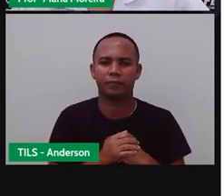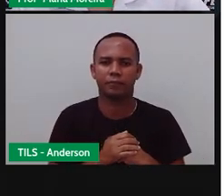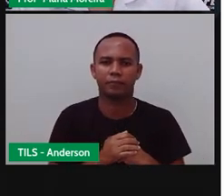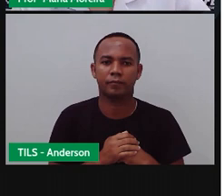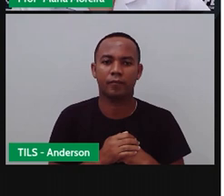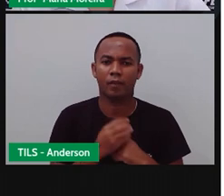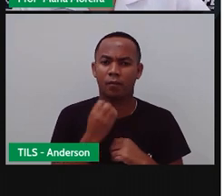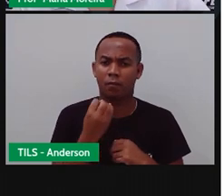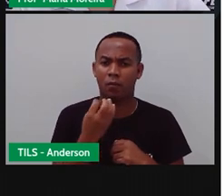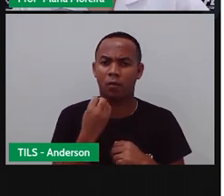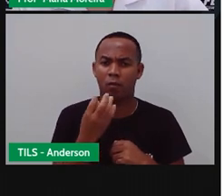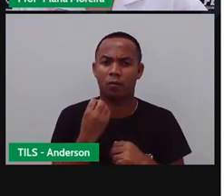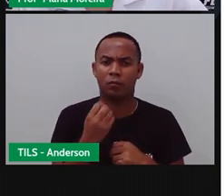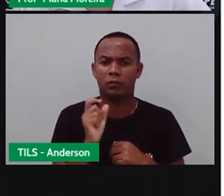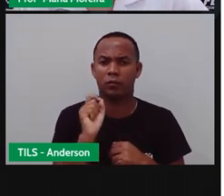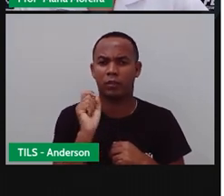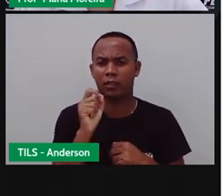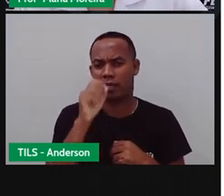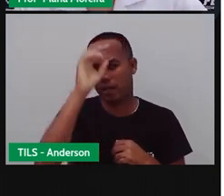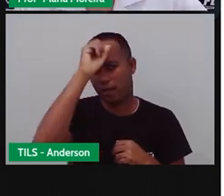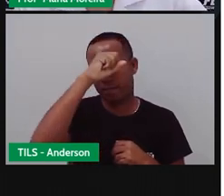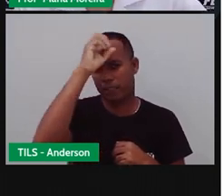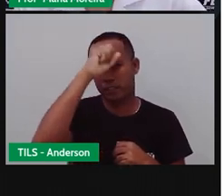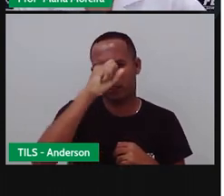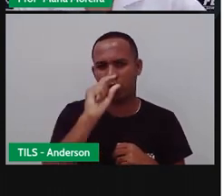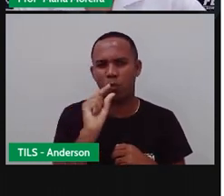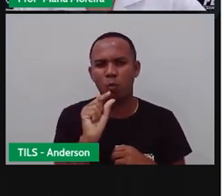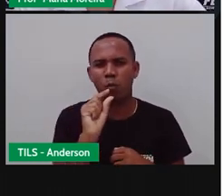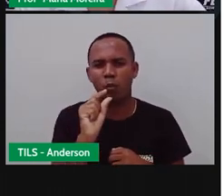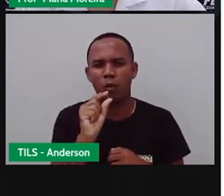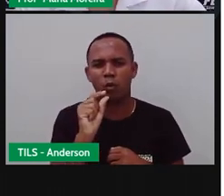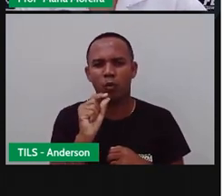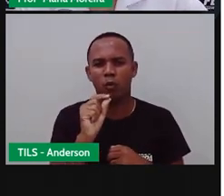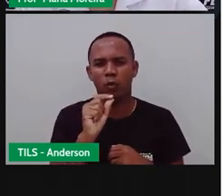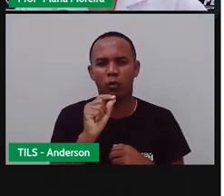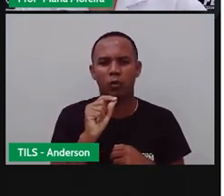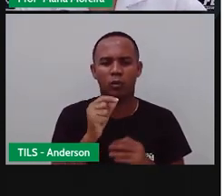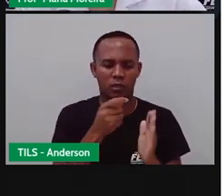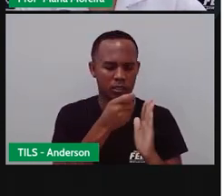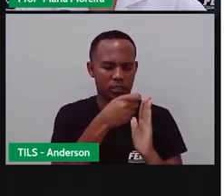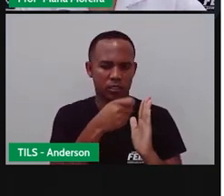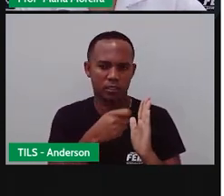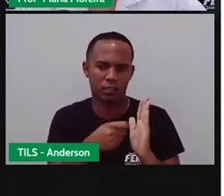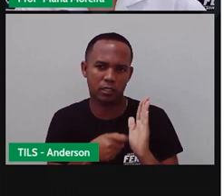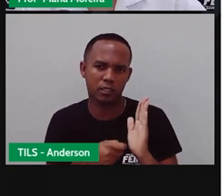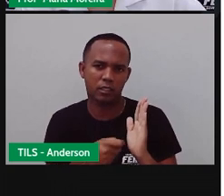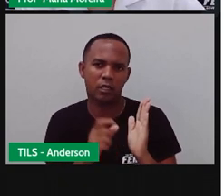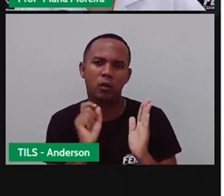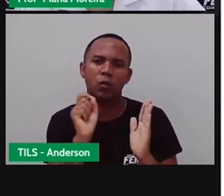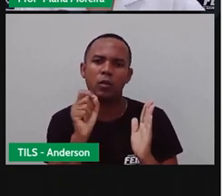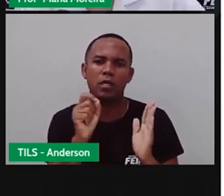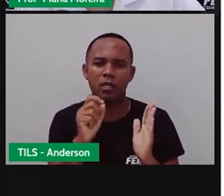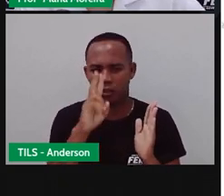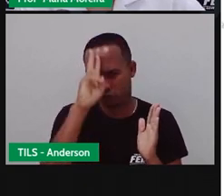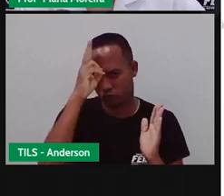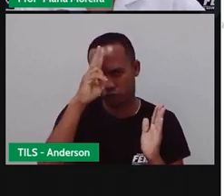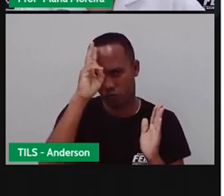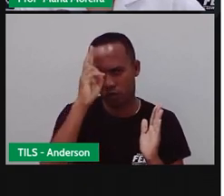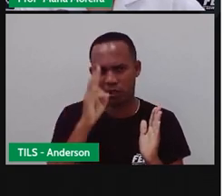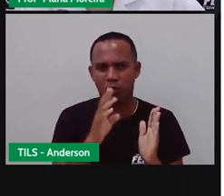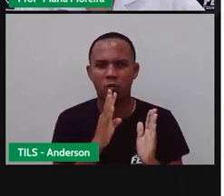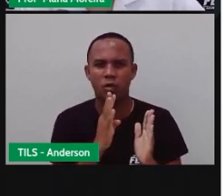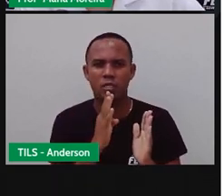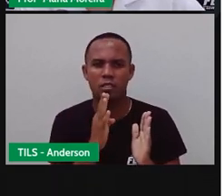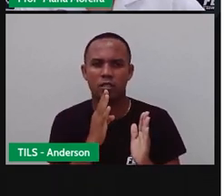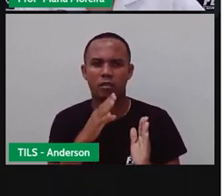Bom, vamos aprender um pouco sobre uma expressão escrita muito utilizada nessas histórias, conhecida